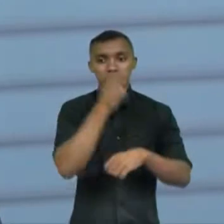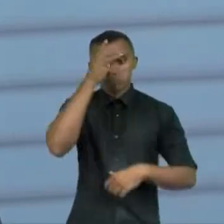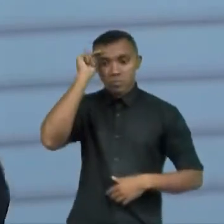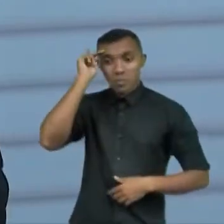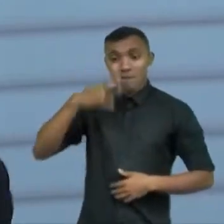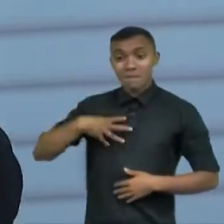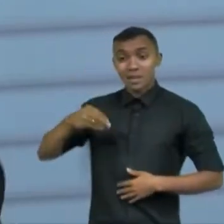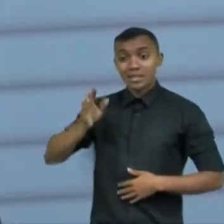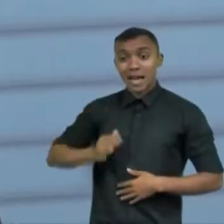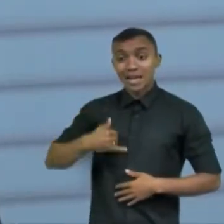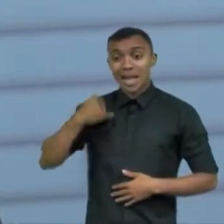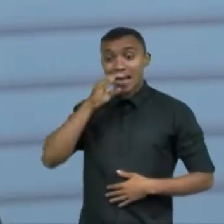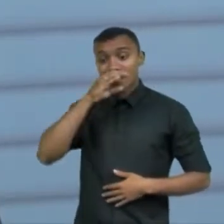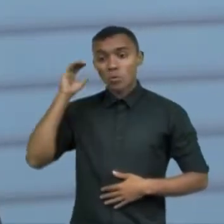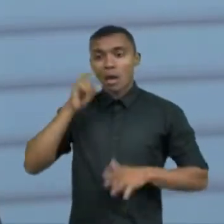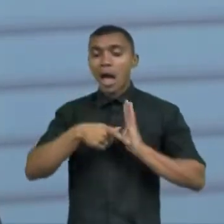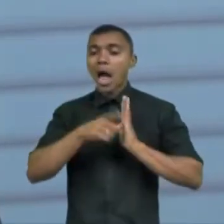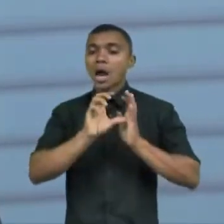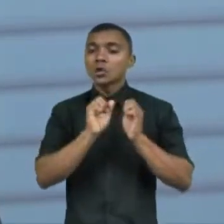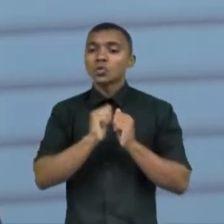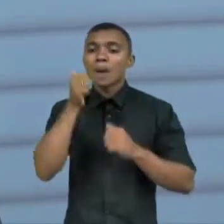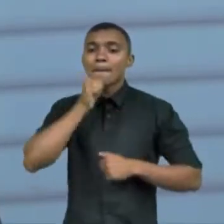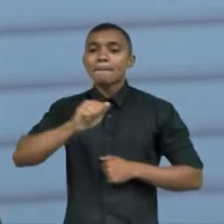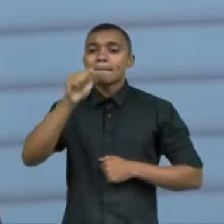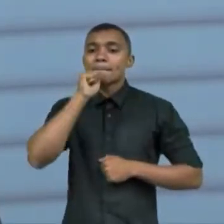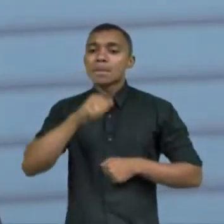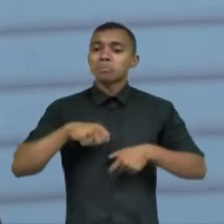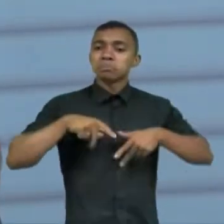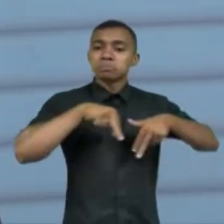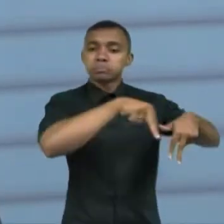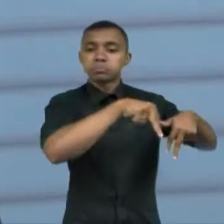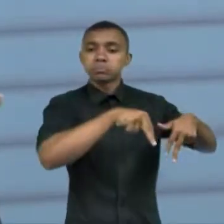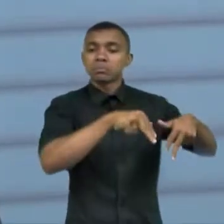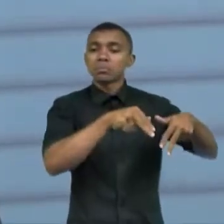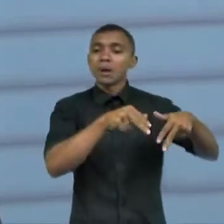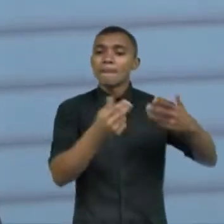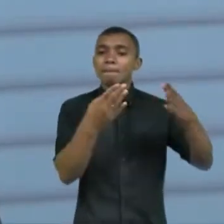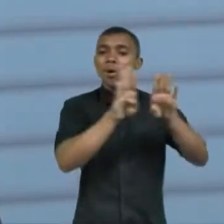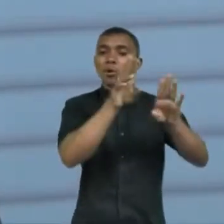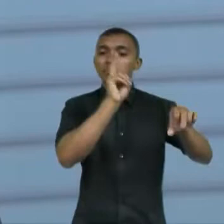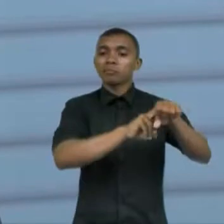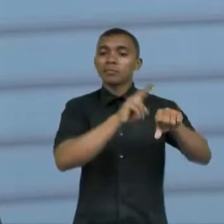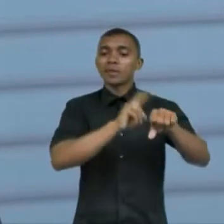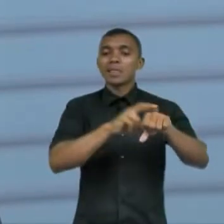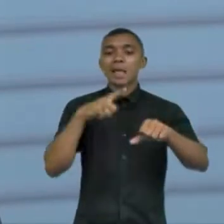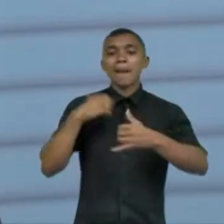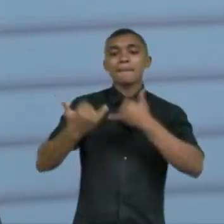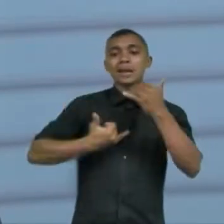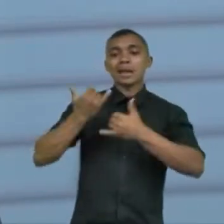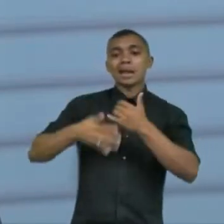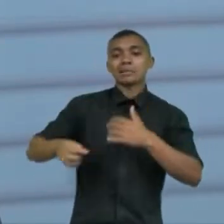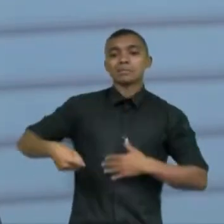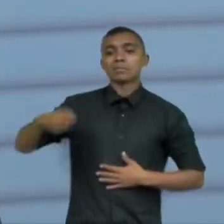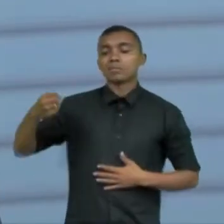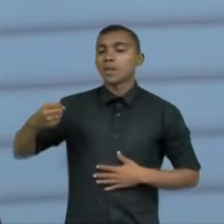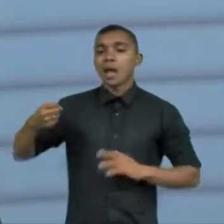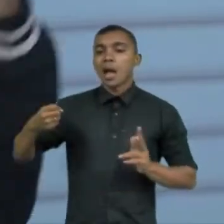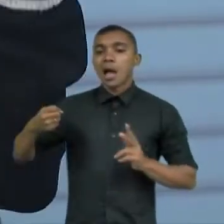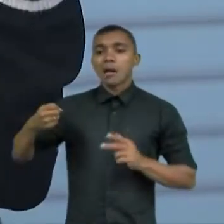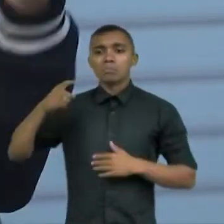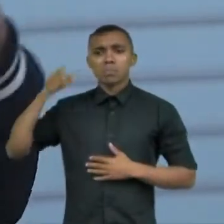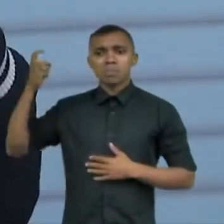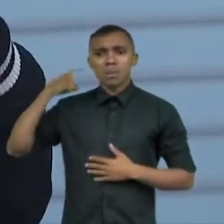adulto foi entrar com a mãe naquela porta e ele estava com o brinquedo na mão e algum motivo esse brinquedo